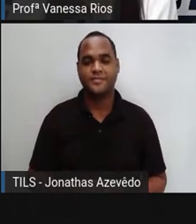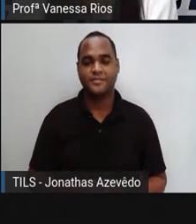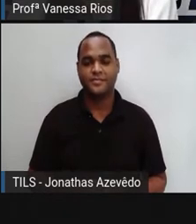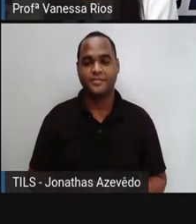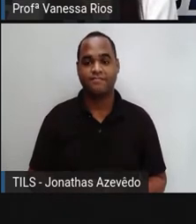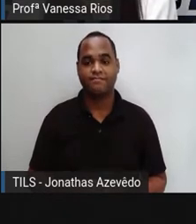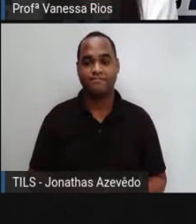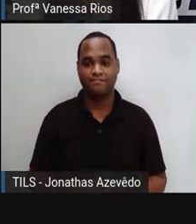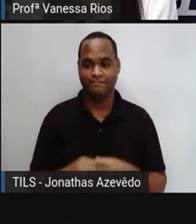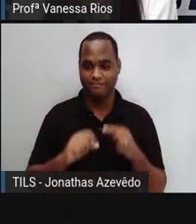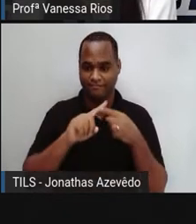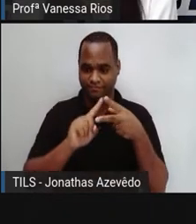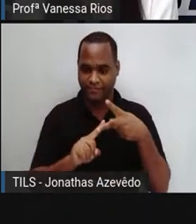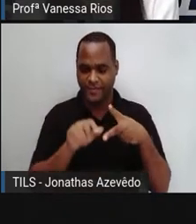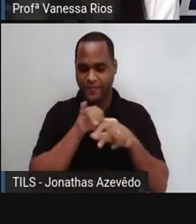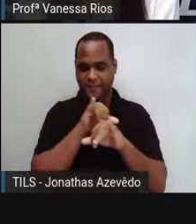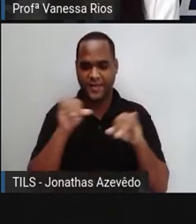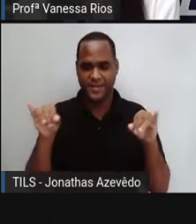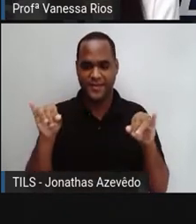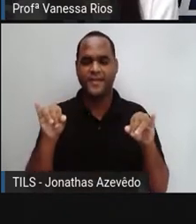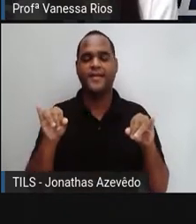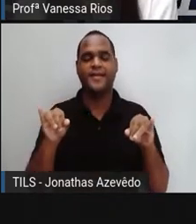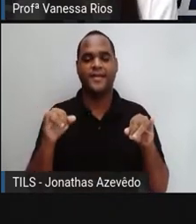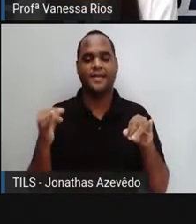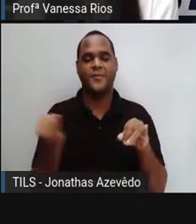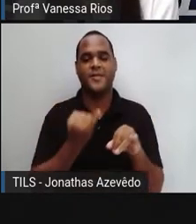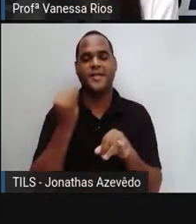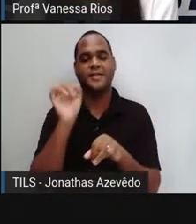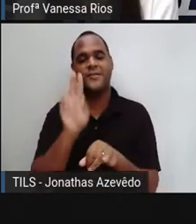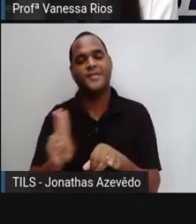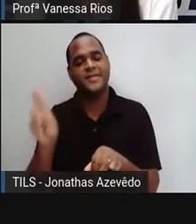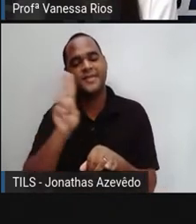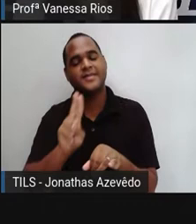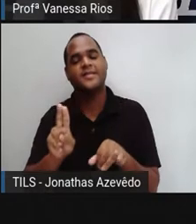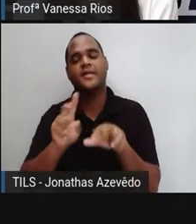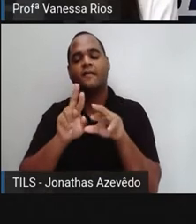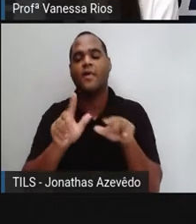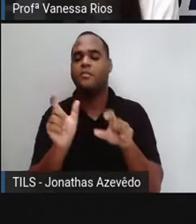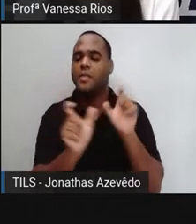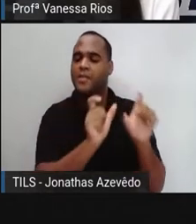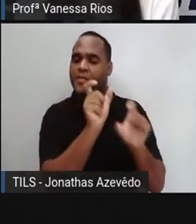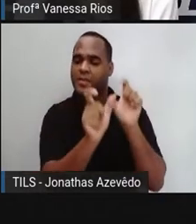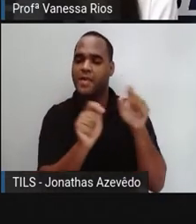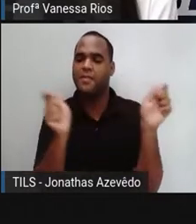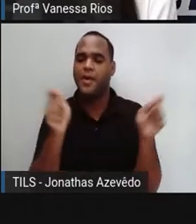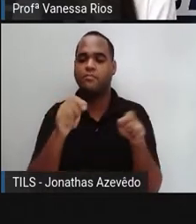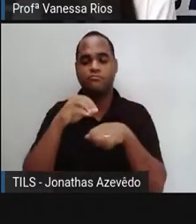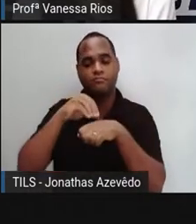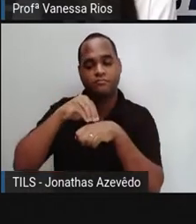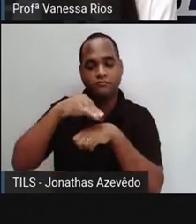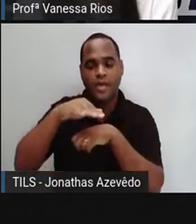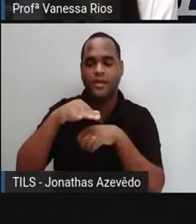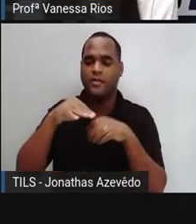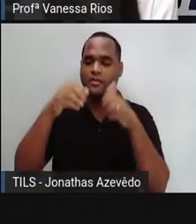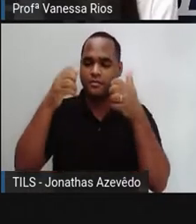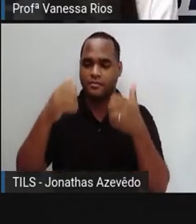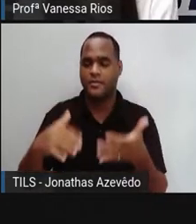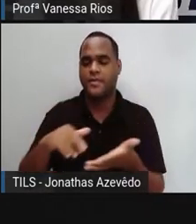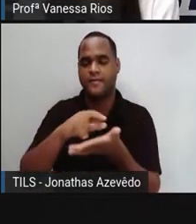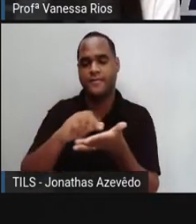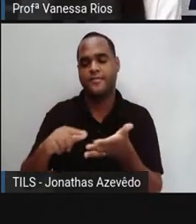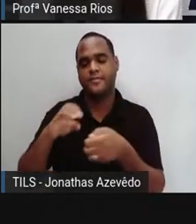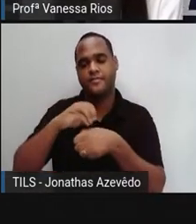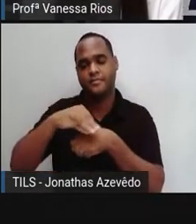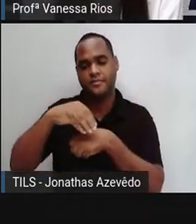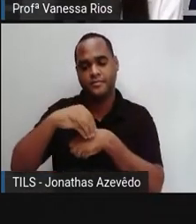dois avisos, não é? Que utilizam aí apenas as palavras para transmitir uma informação. Para